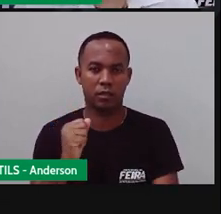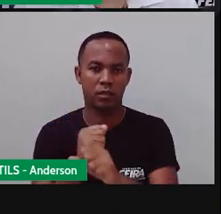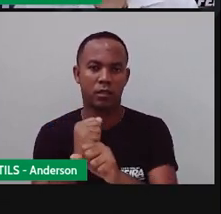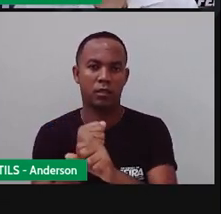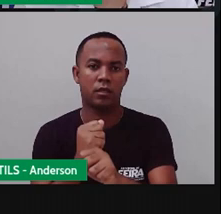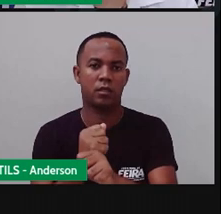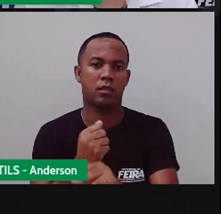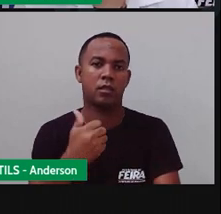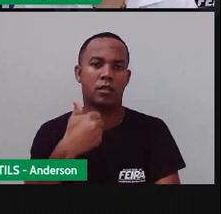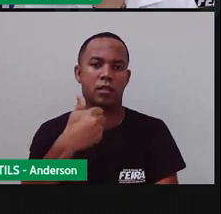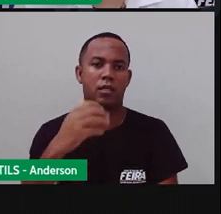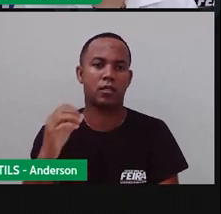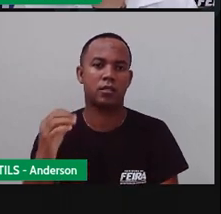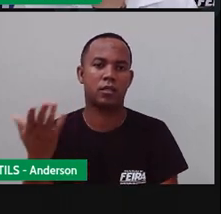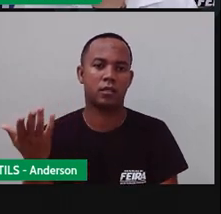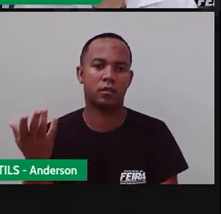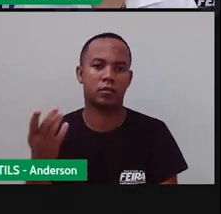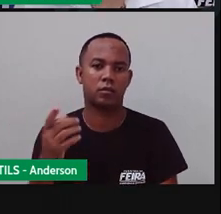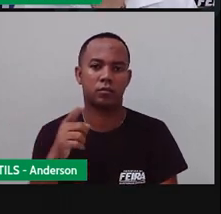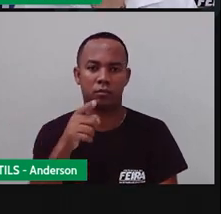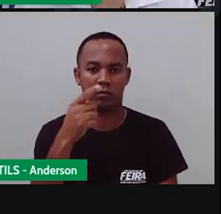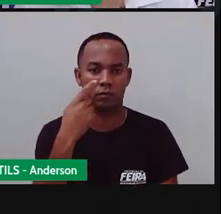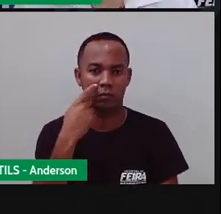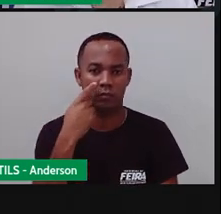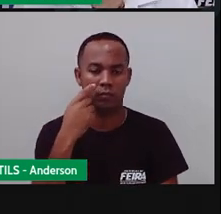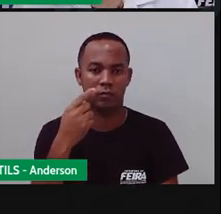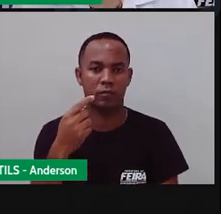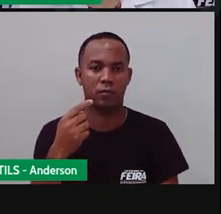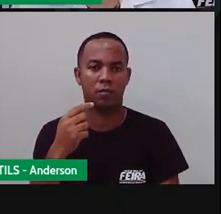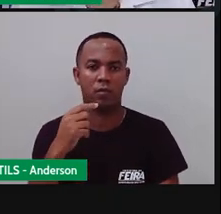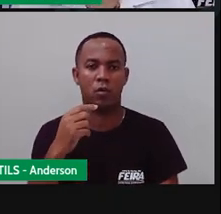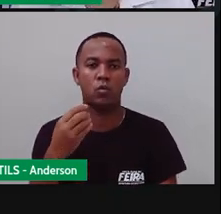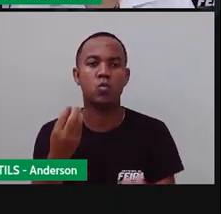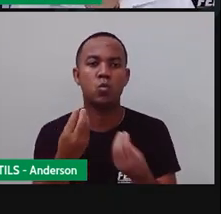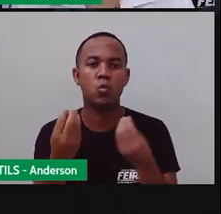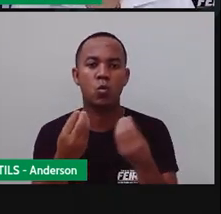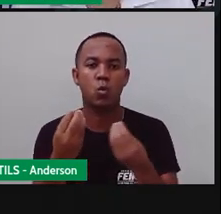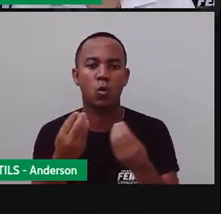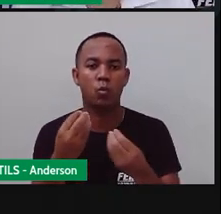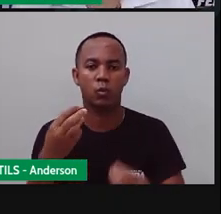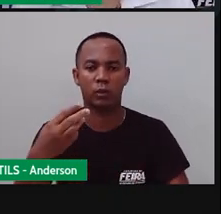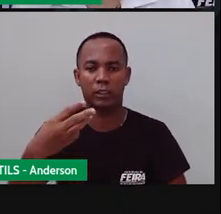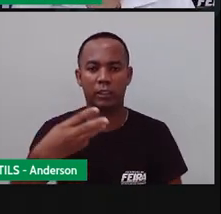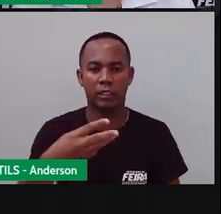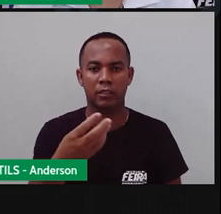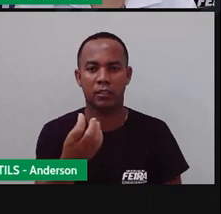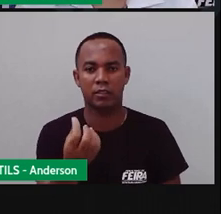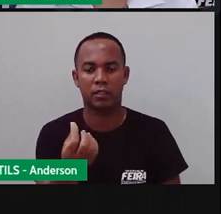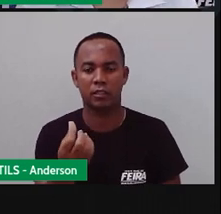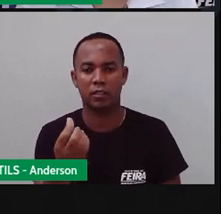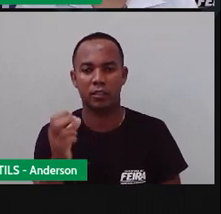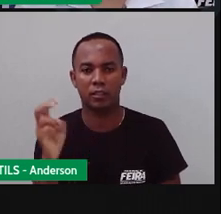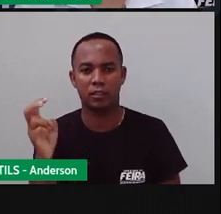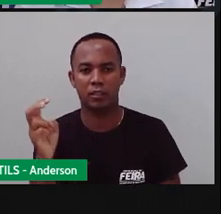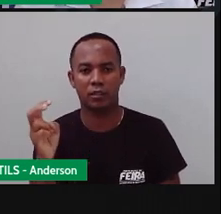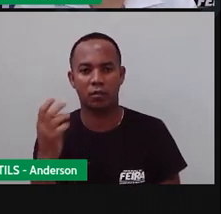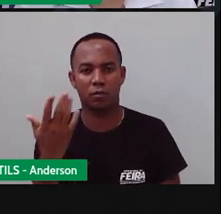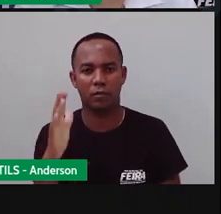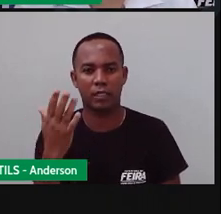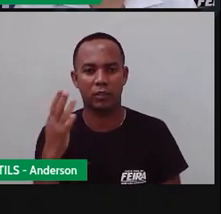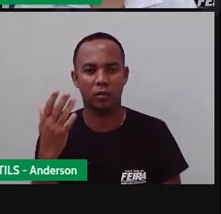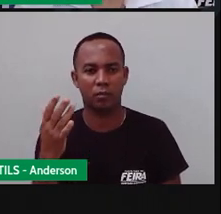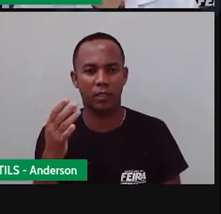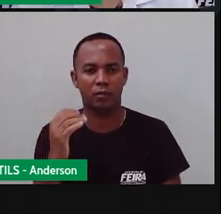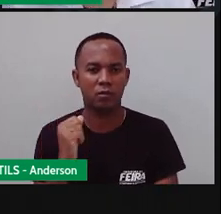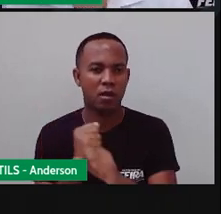Aproximadamente 365 dias. Opa, como assim, Pró? 365 dias aproximado não é